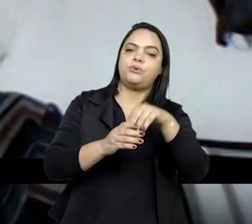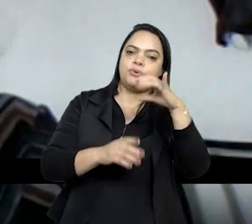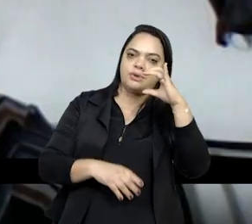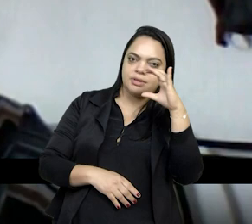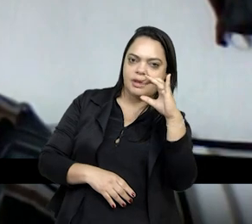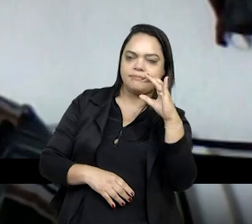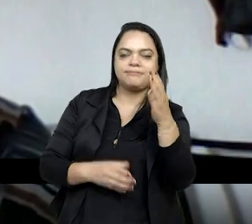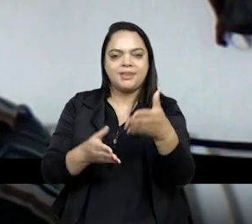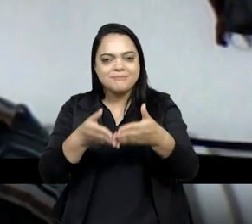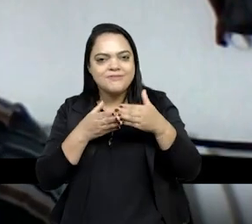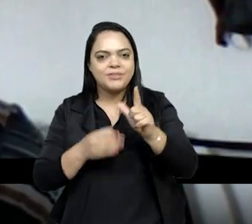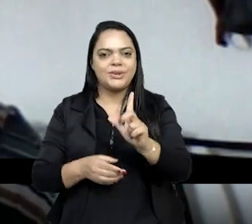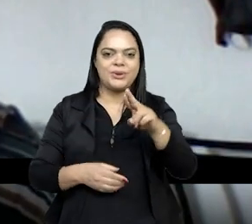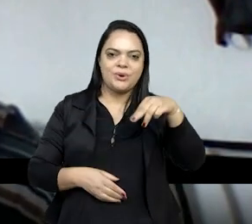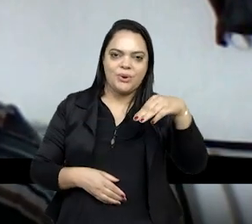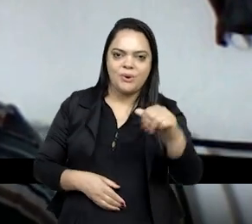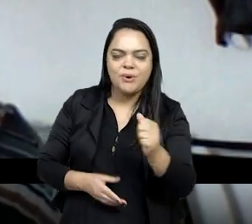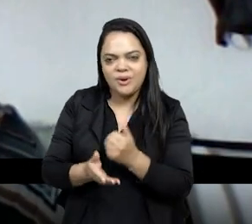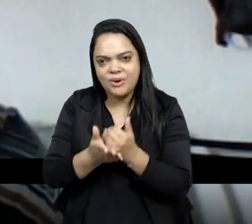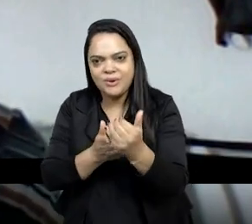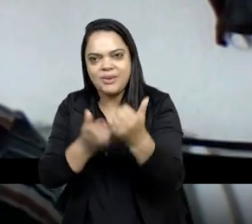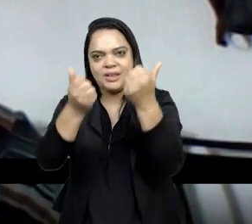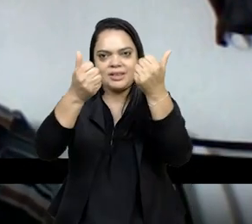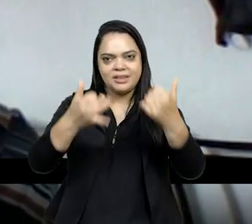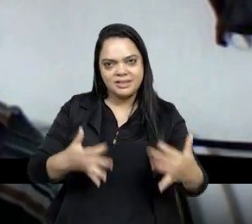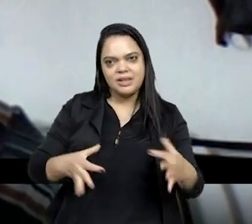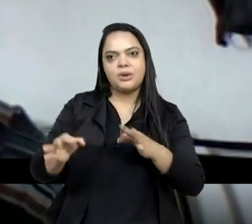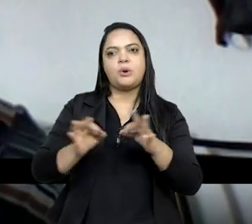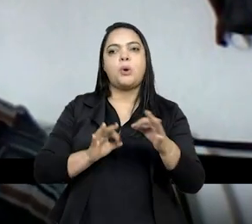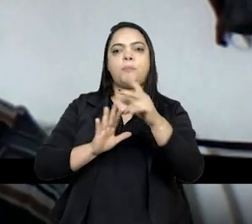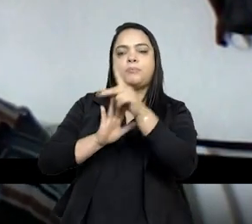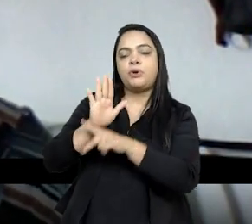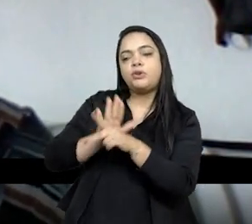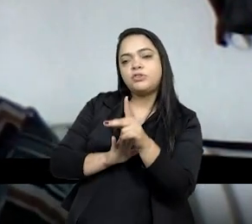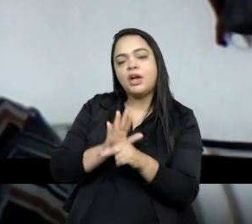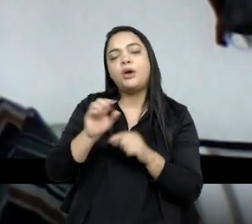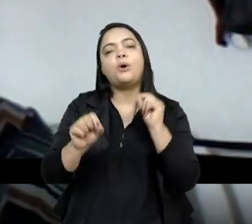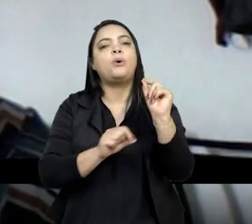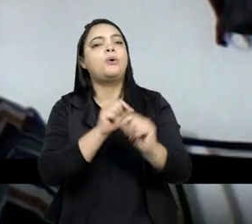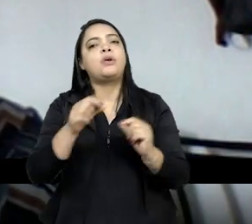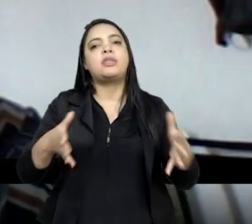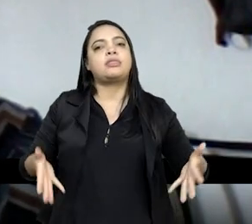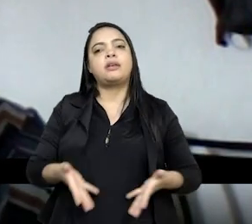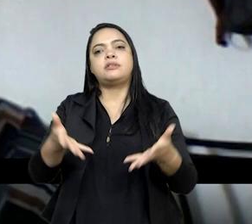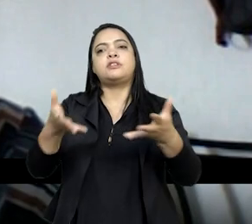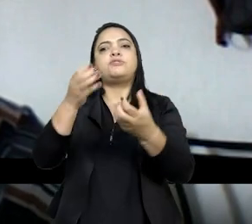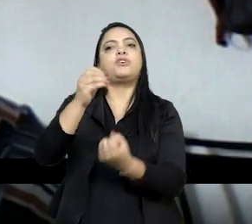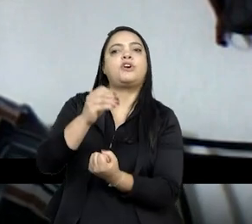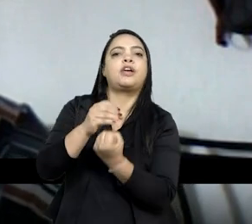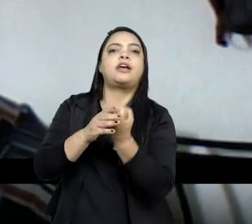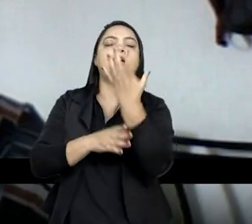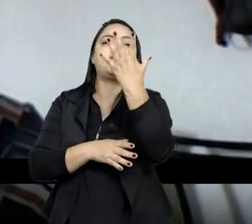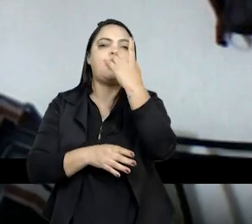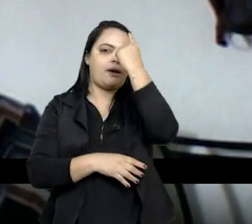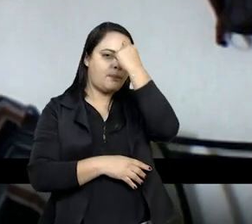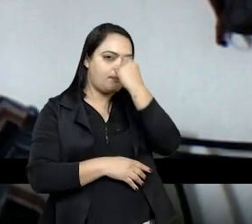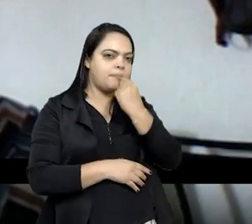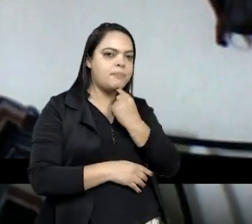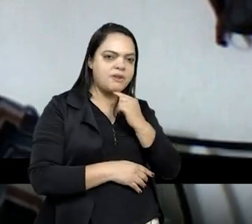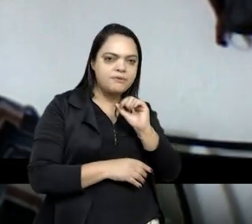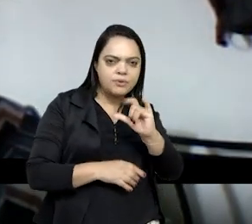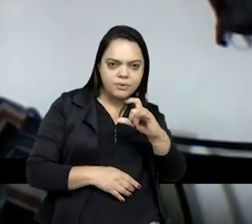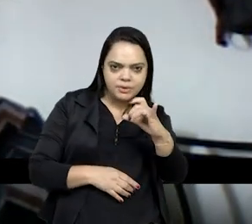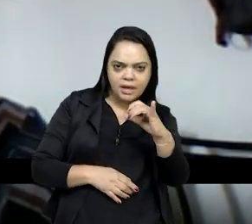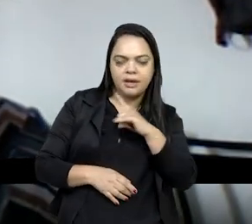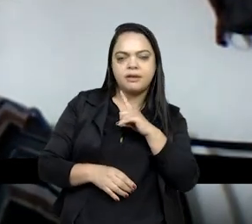eu queria que você começasse falando um pouquinho desse projeto. O que motivou você a criar esse perfil que traz tanta